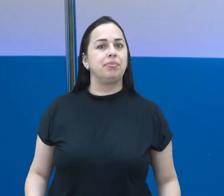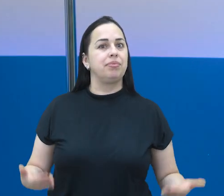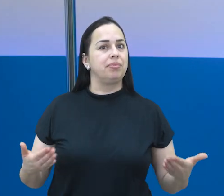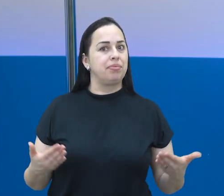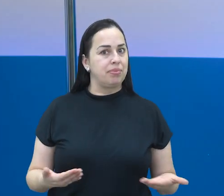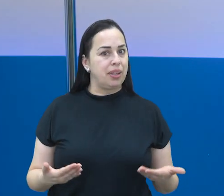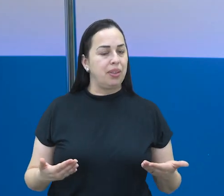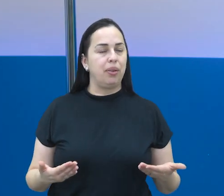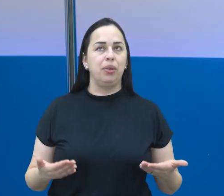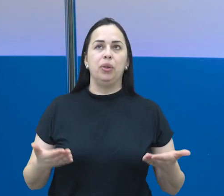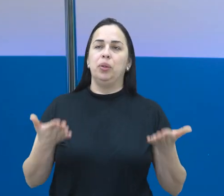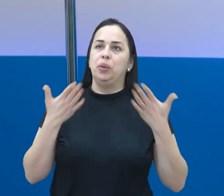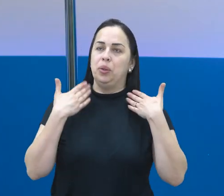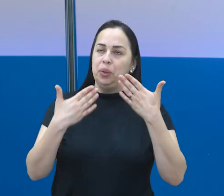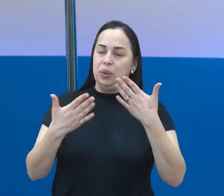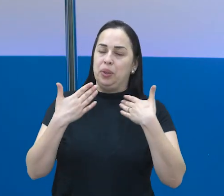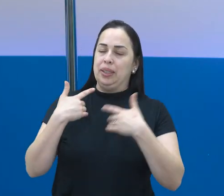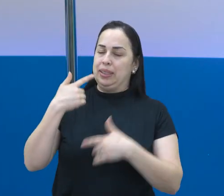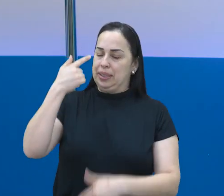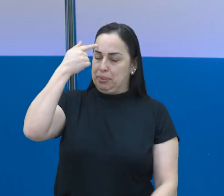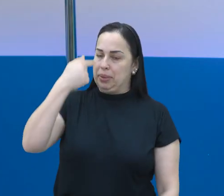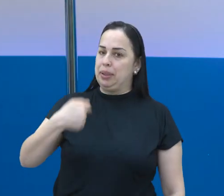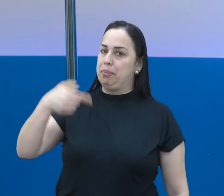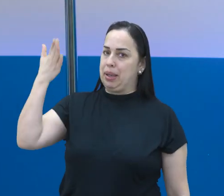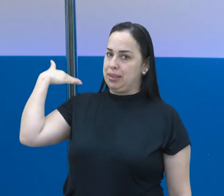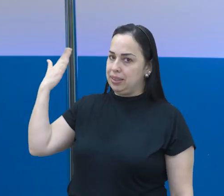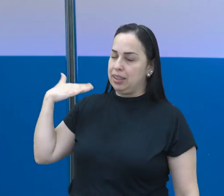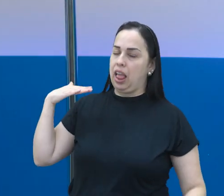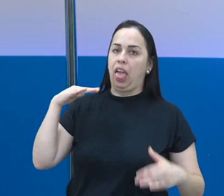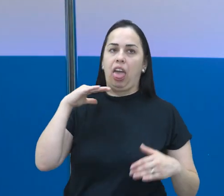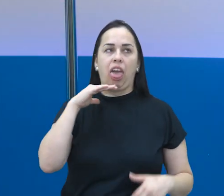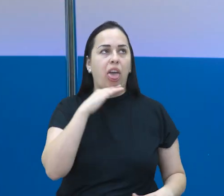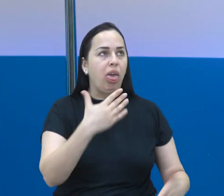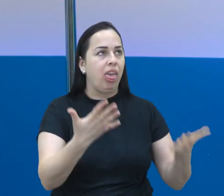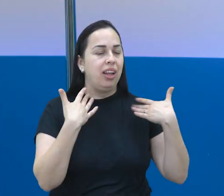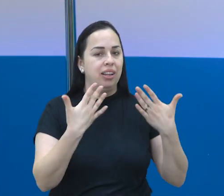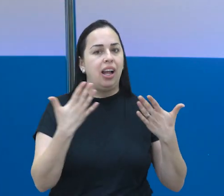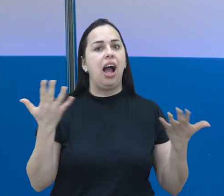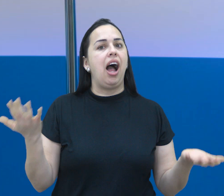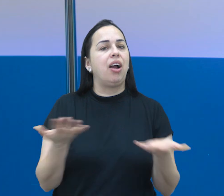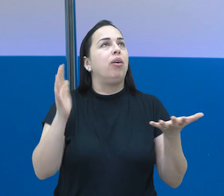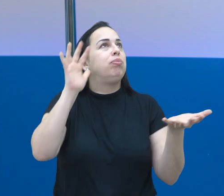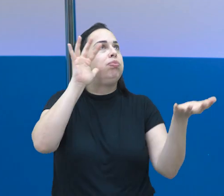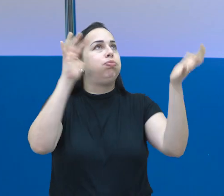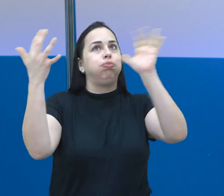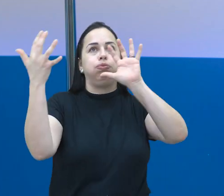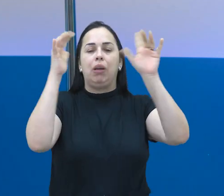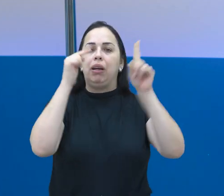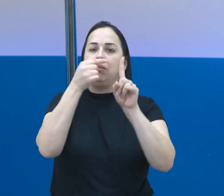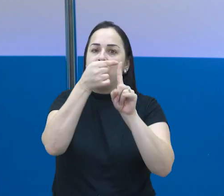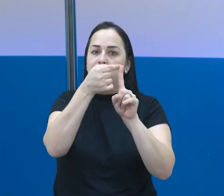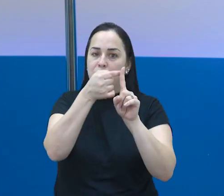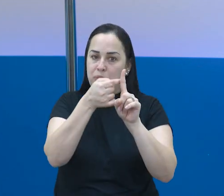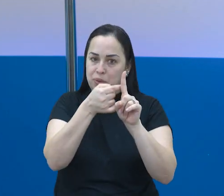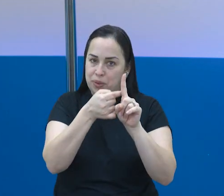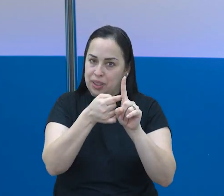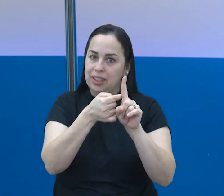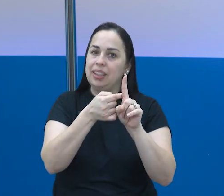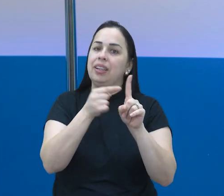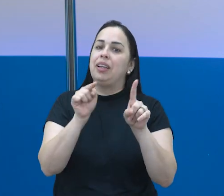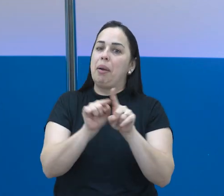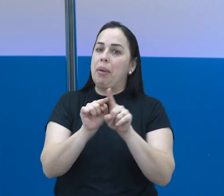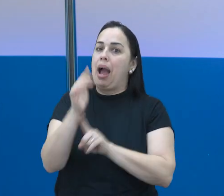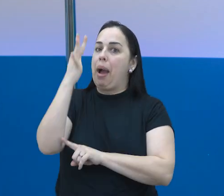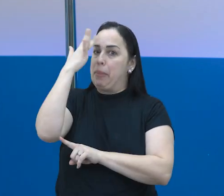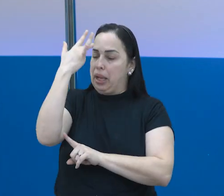E olha, depois do calorão da semana passada, o tempo virou, as temperaturas devem permanecer amenas hoje à